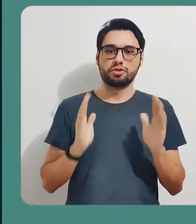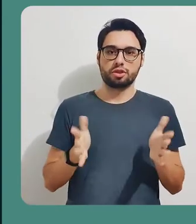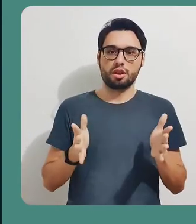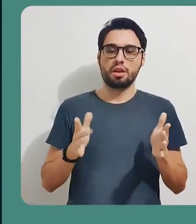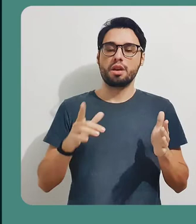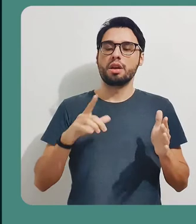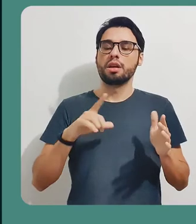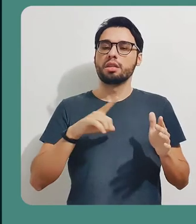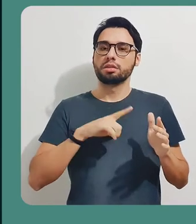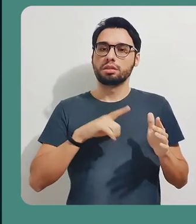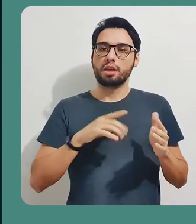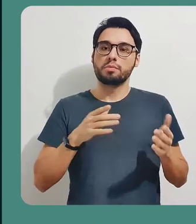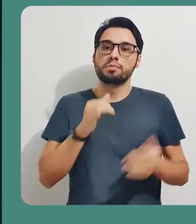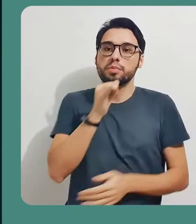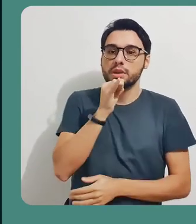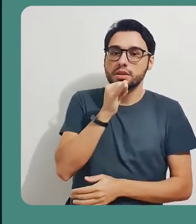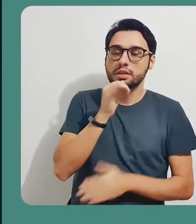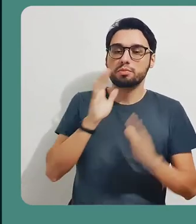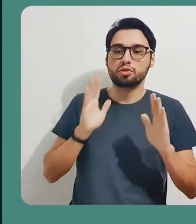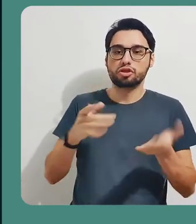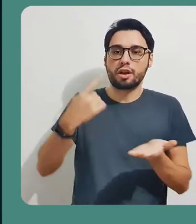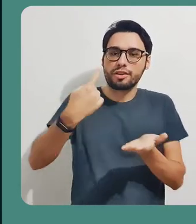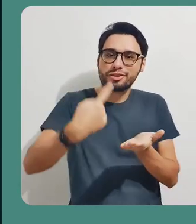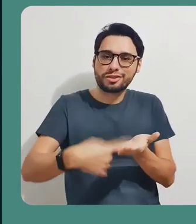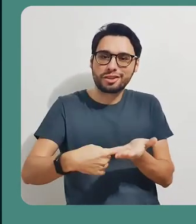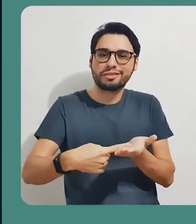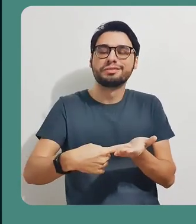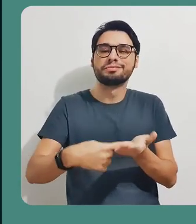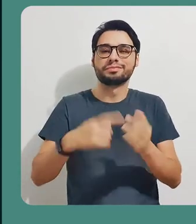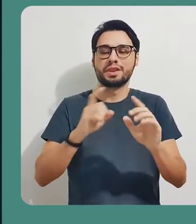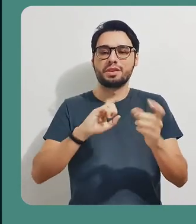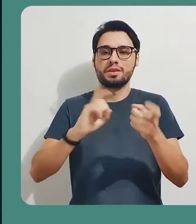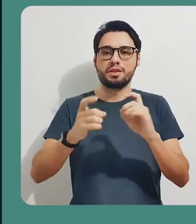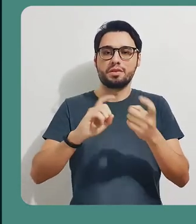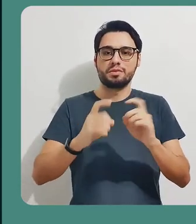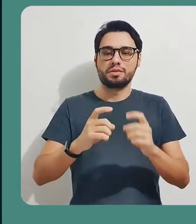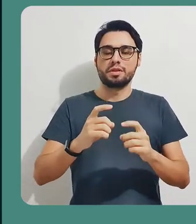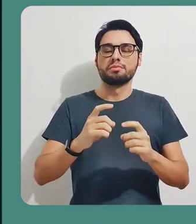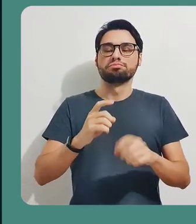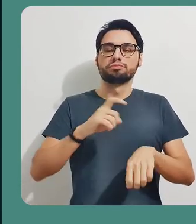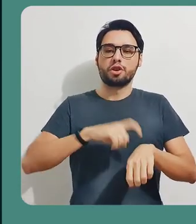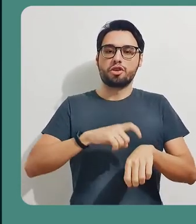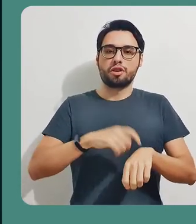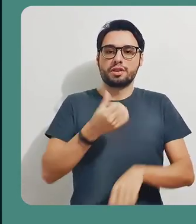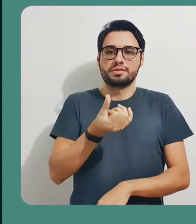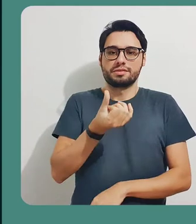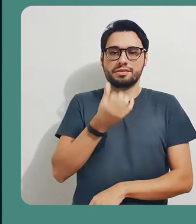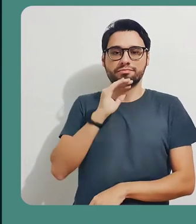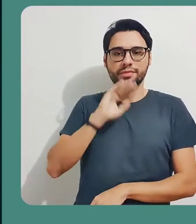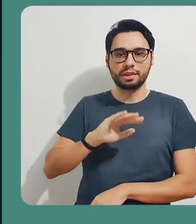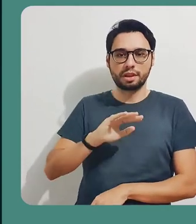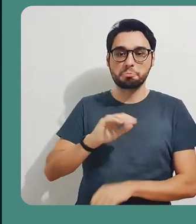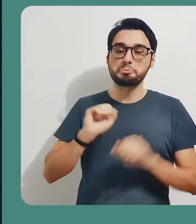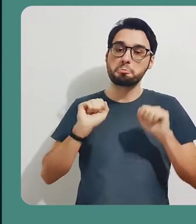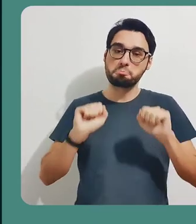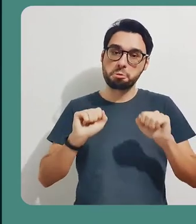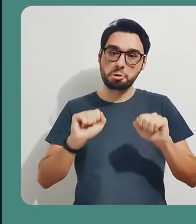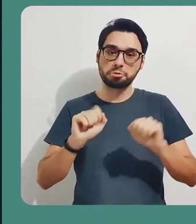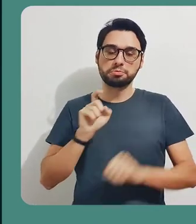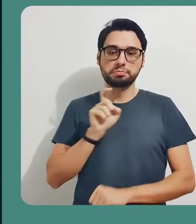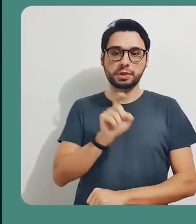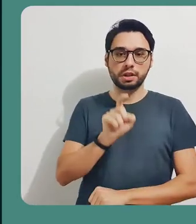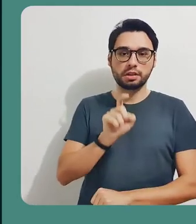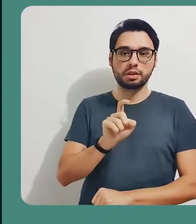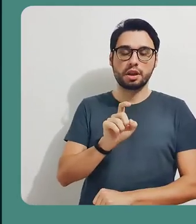a minha conta corporativa da Google, eu tenho uma conta paga. Então, aqui por exemplo, eu tenho um Hangout, uma web conferência agendada para as 18